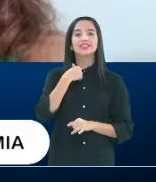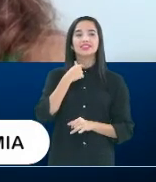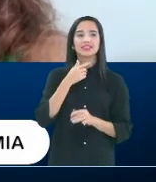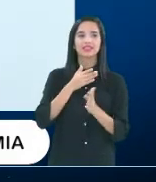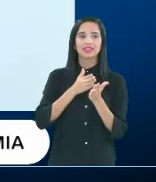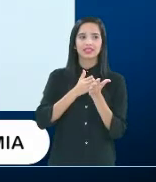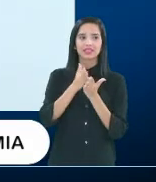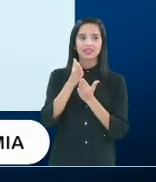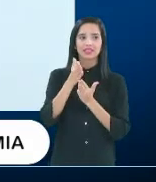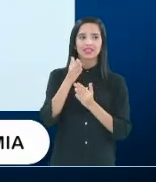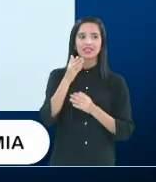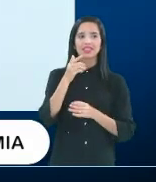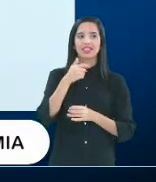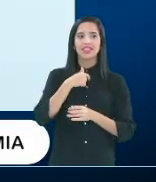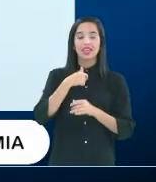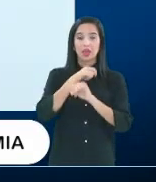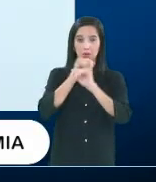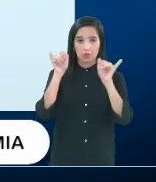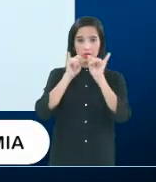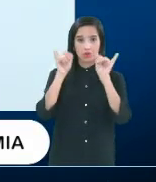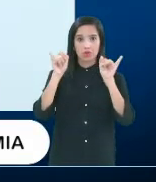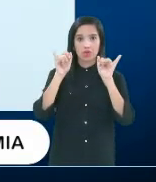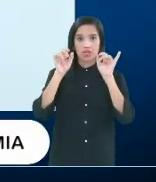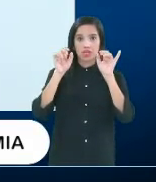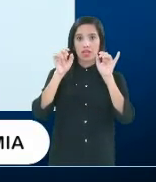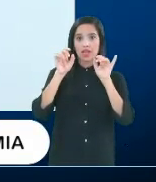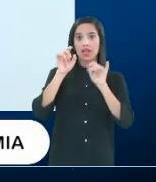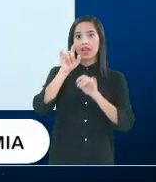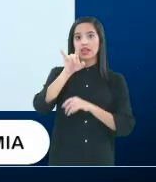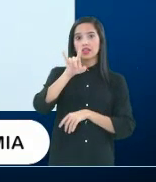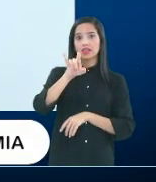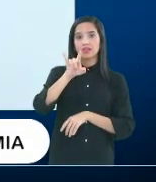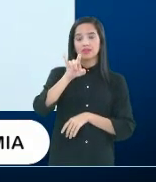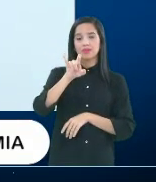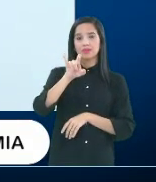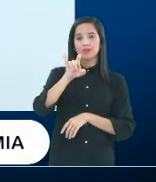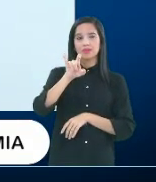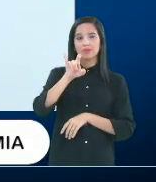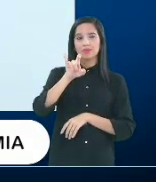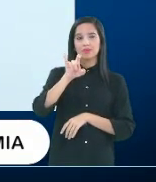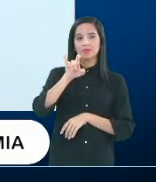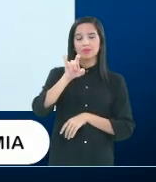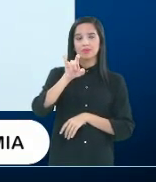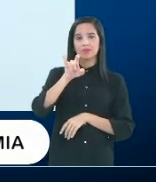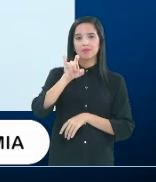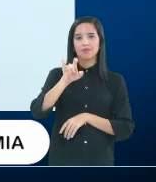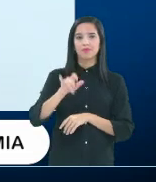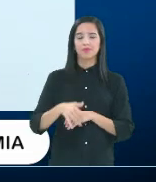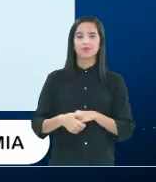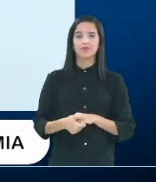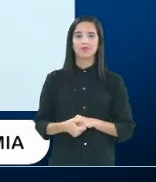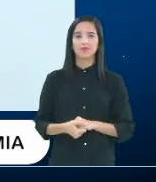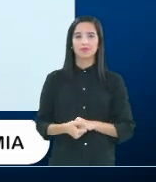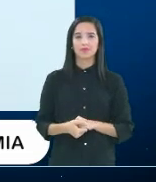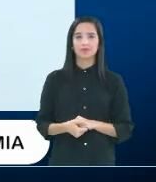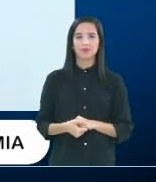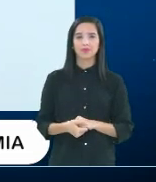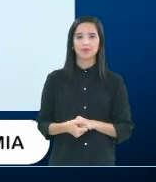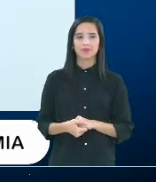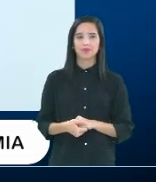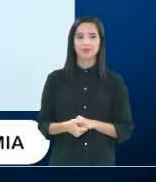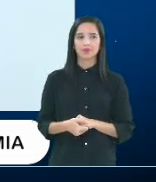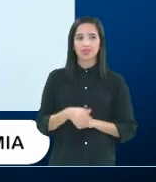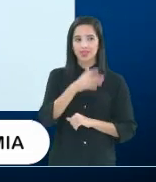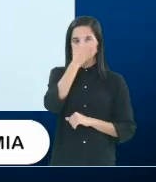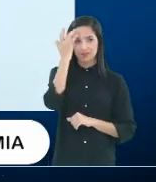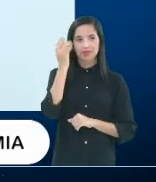Eu trago lá informações sobre saúde mental na minha rede profissional do Instagram. Então, as